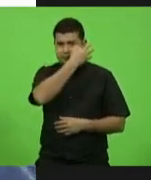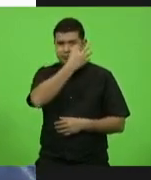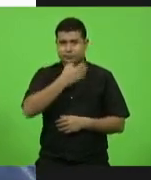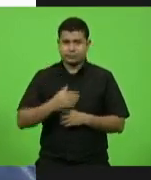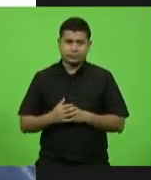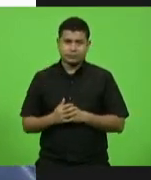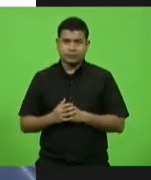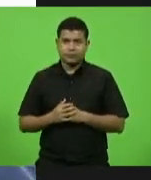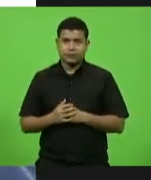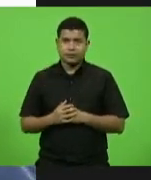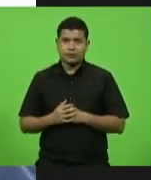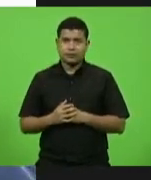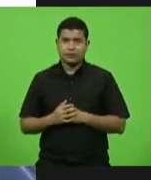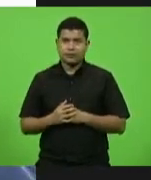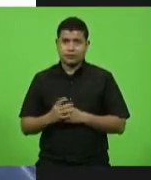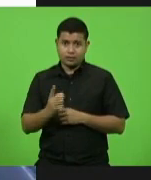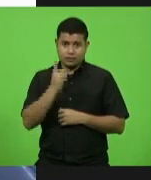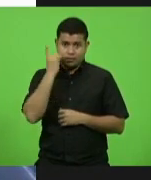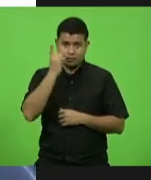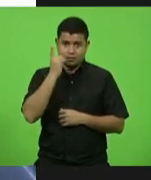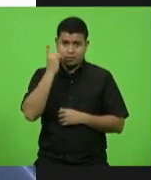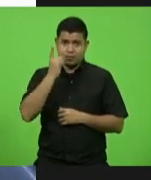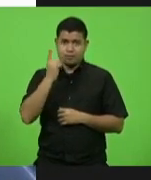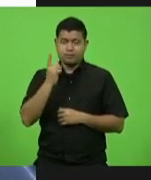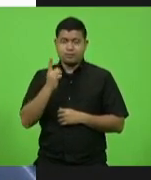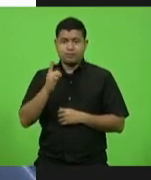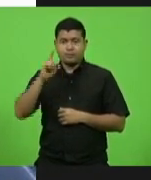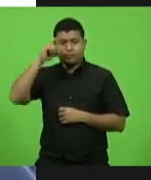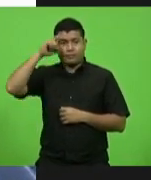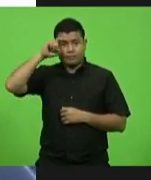No deputado Marcos Vieira.